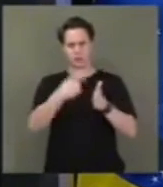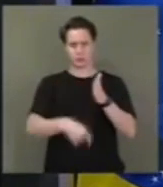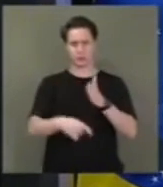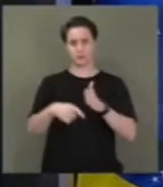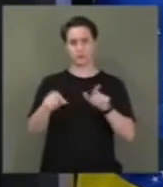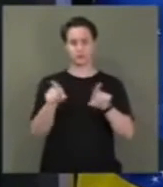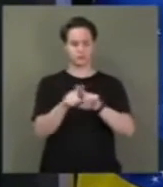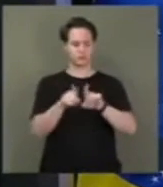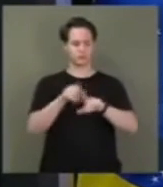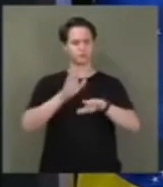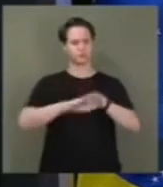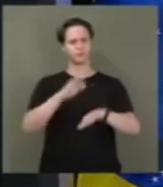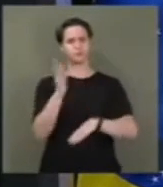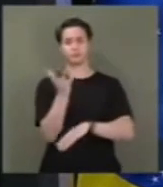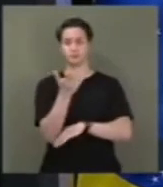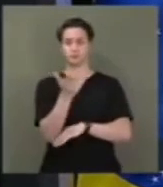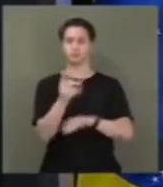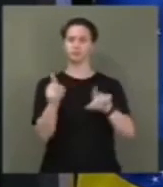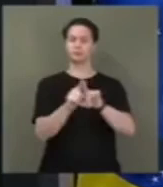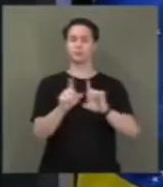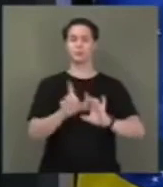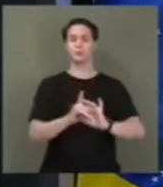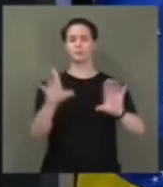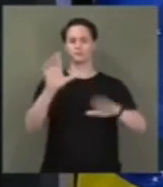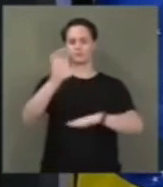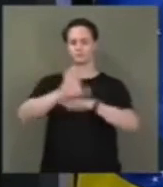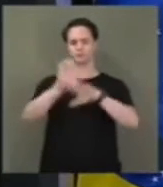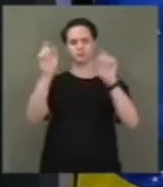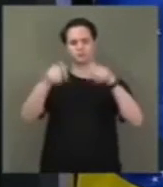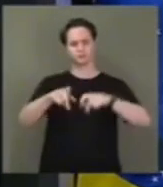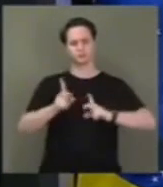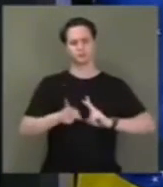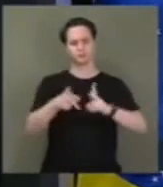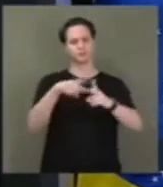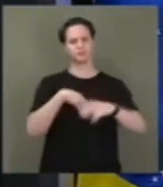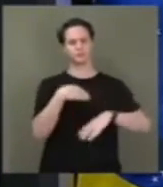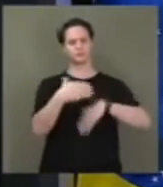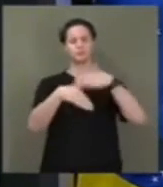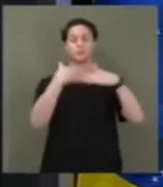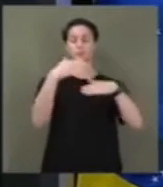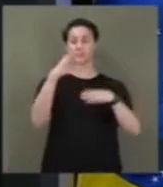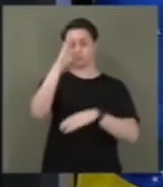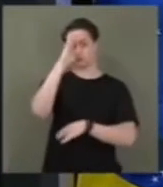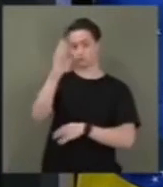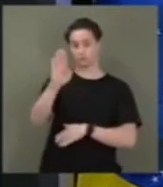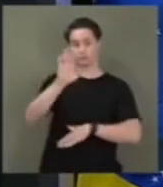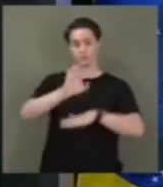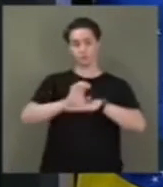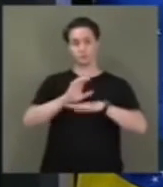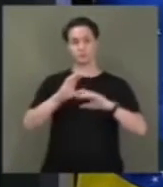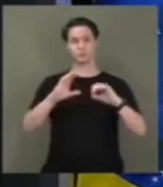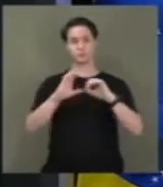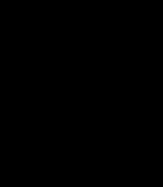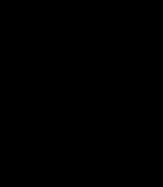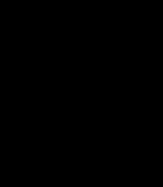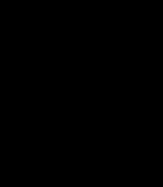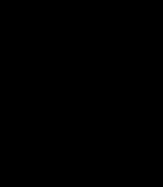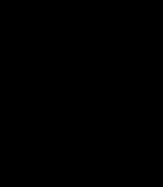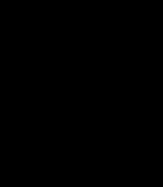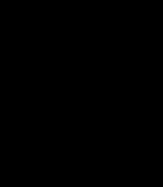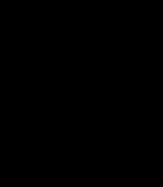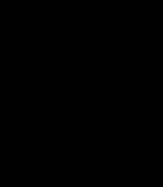da celeridade e permitir que os estados possam continuar crescendo, desenvolvendo, principalmente o estado centro-oeste, norte e nordeste.